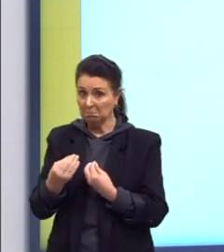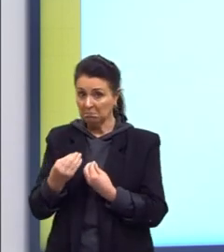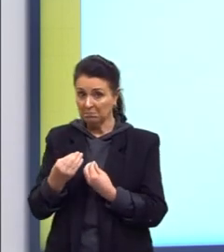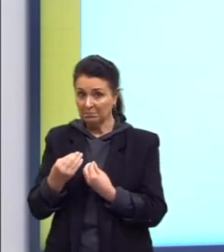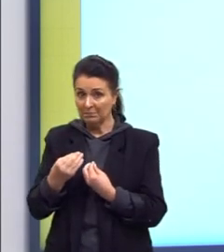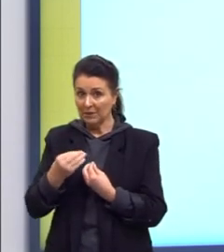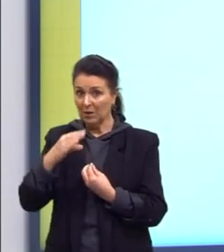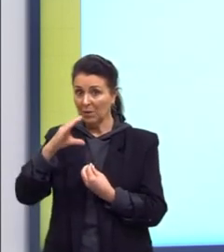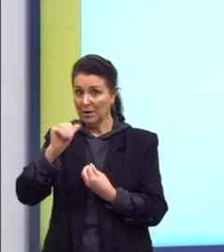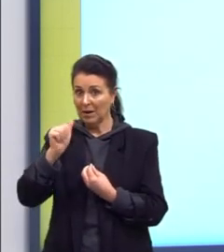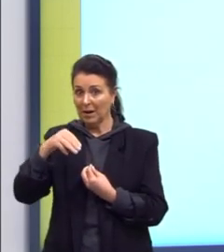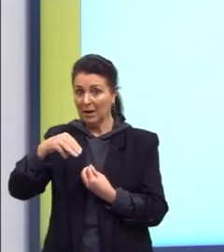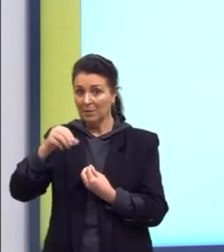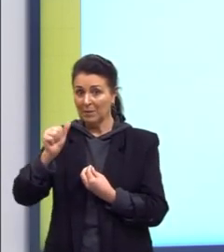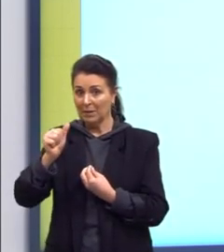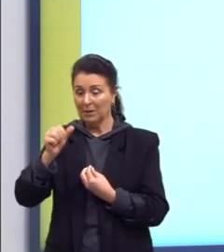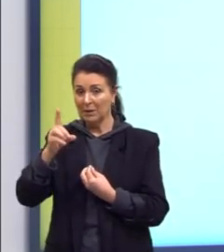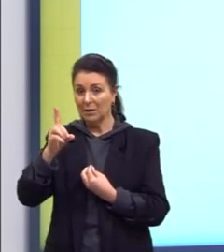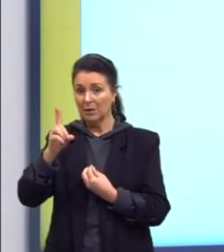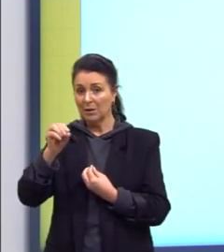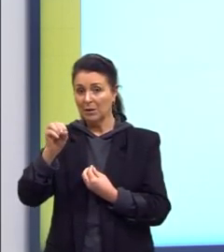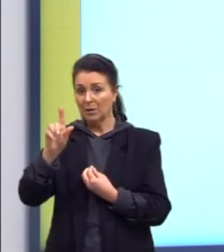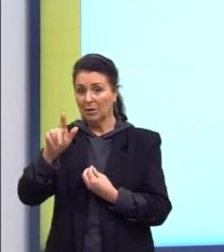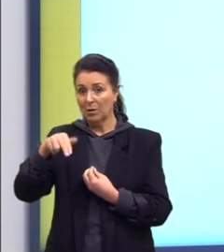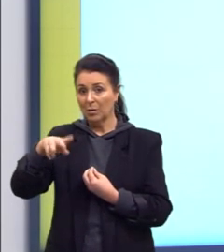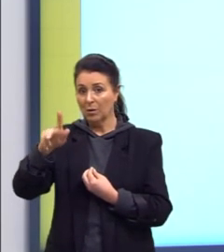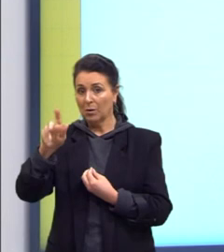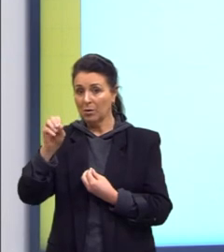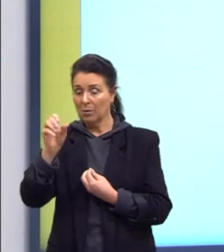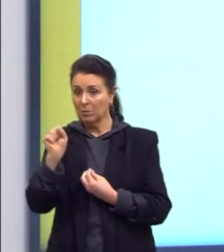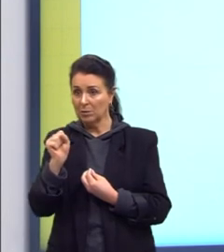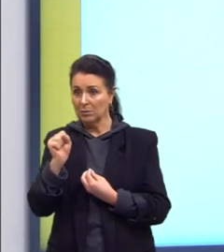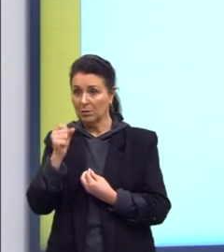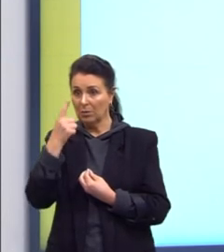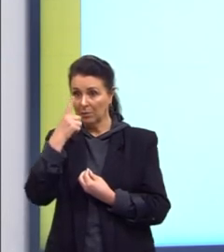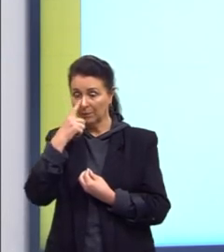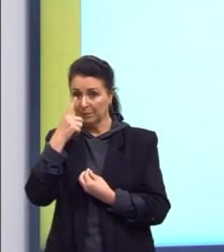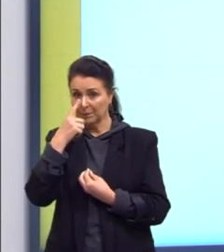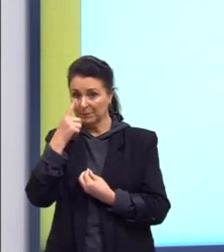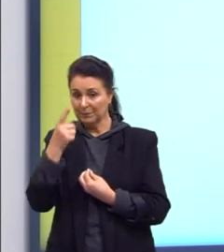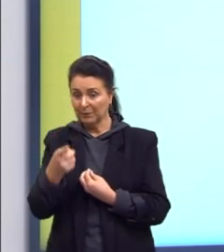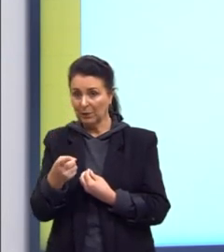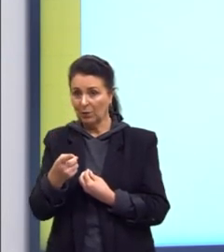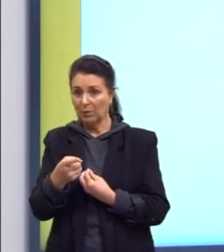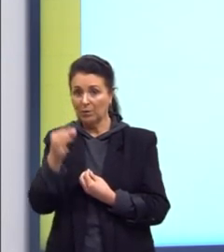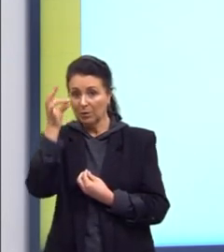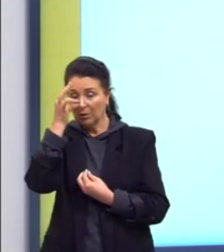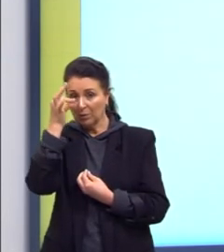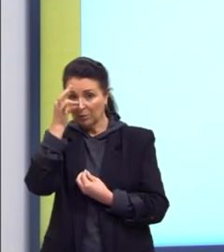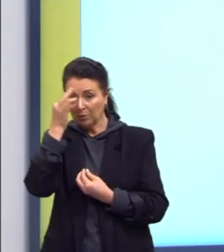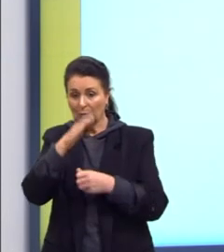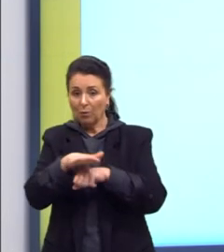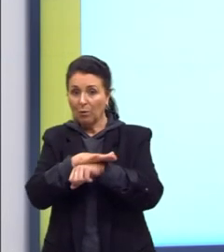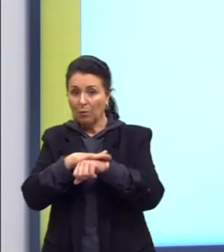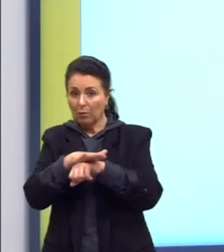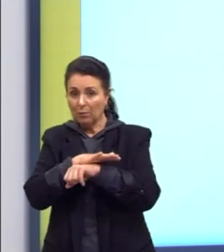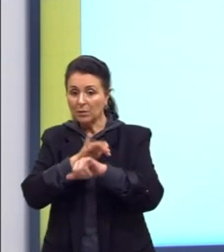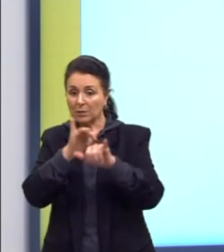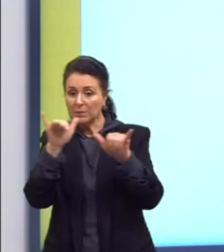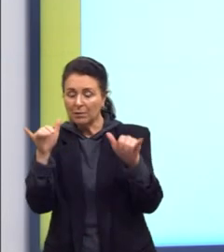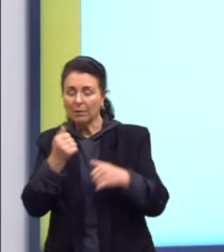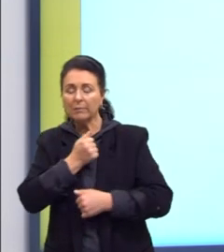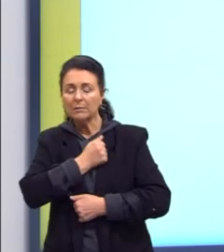Então, aqui, por exemplo, tem uma brincadeirinha. Um camundonguinho ali falando mamãe, que saudades do